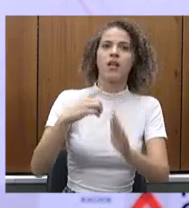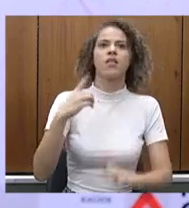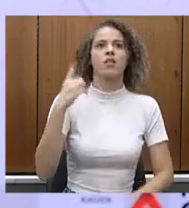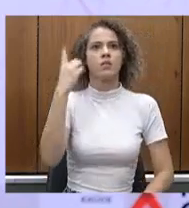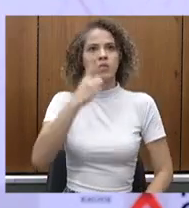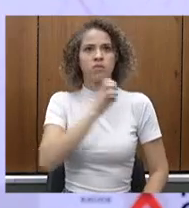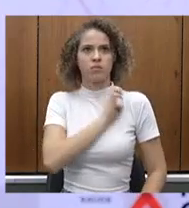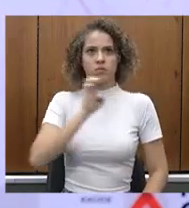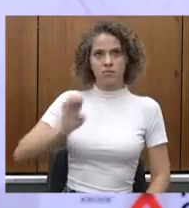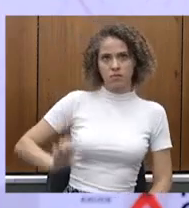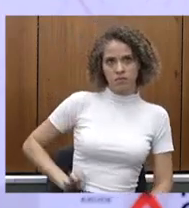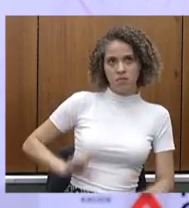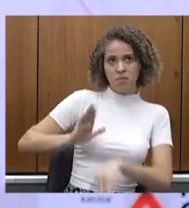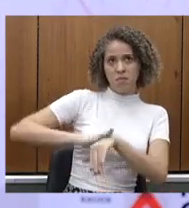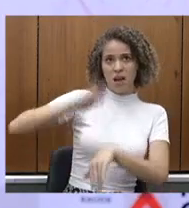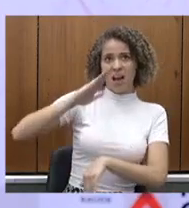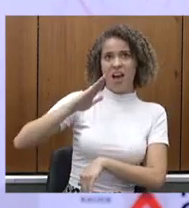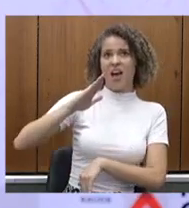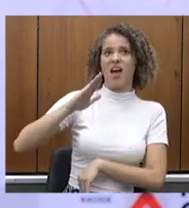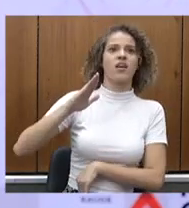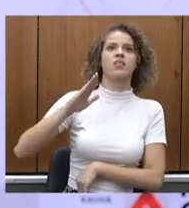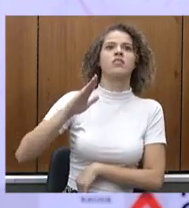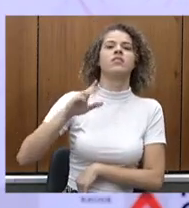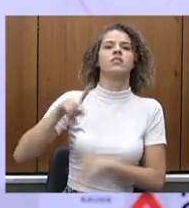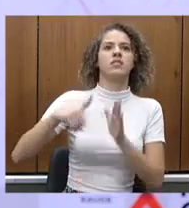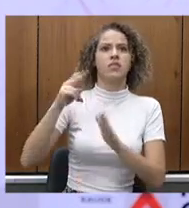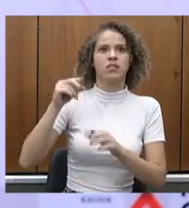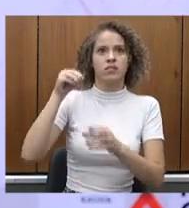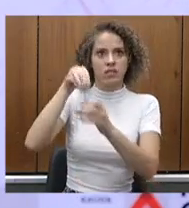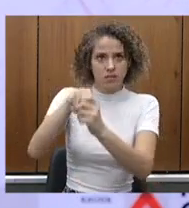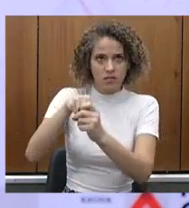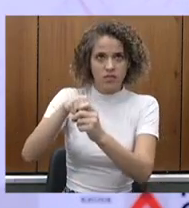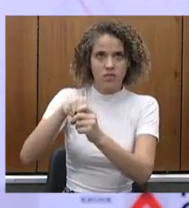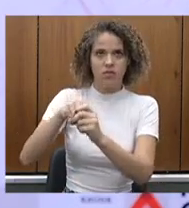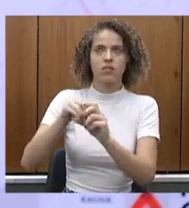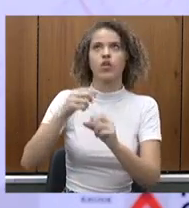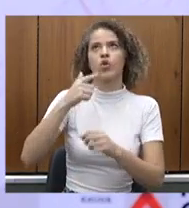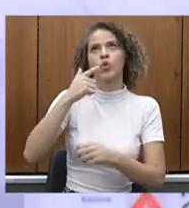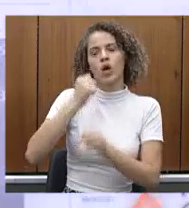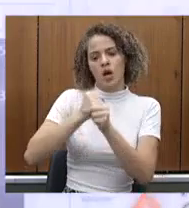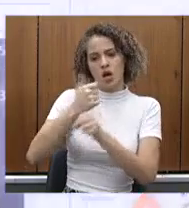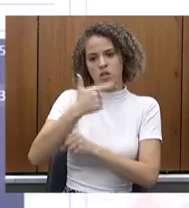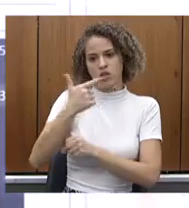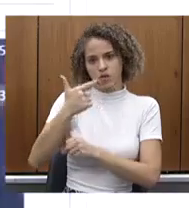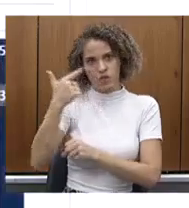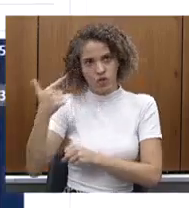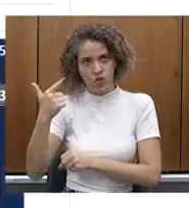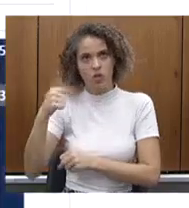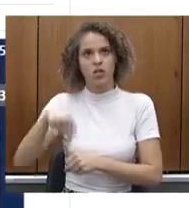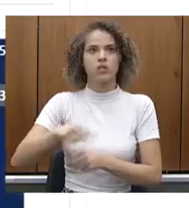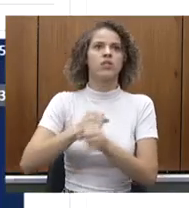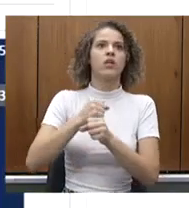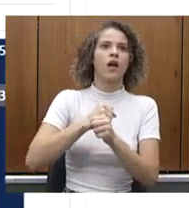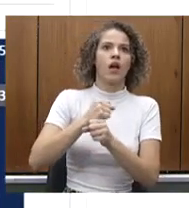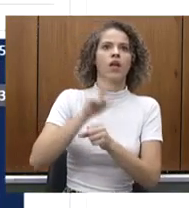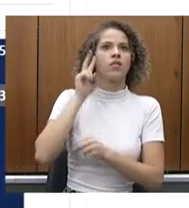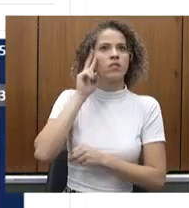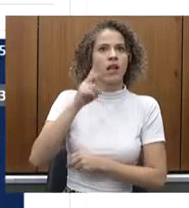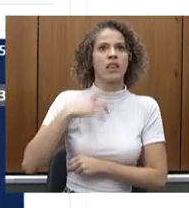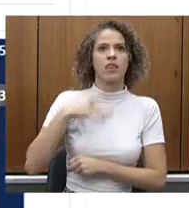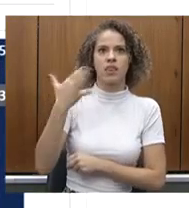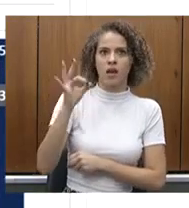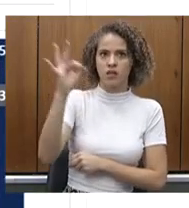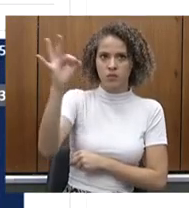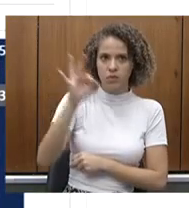para mais de 108 mil cirurgias até agosto de 2022. Isso representa um crescimento de 10% em